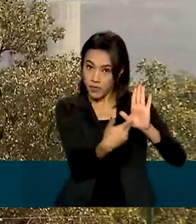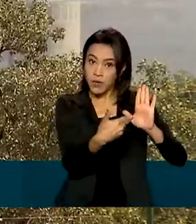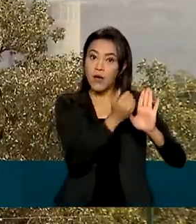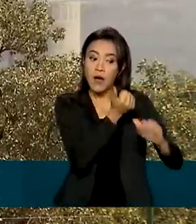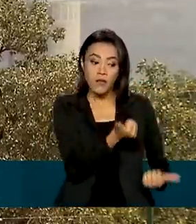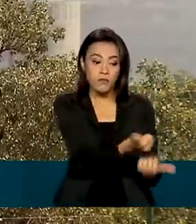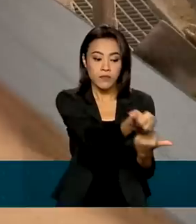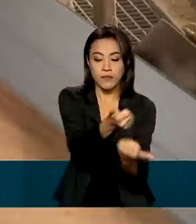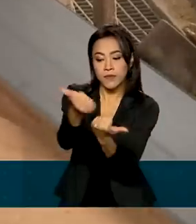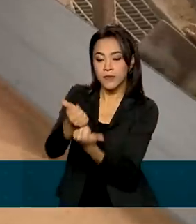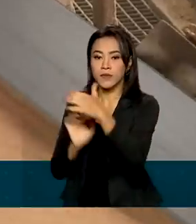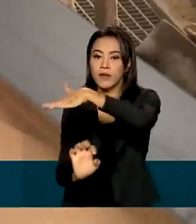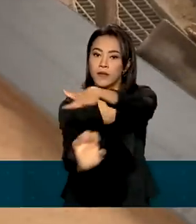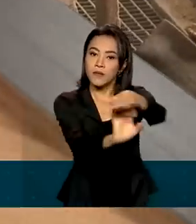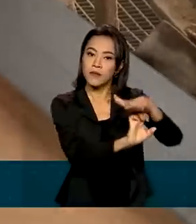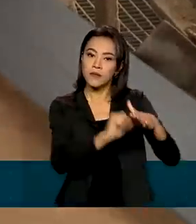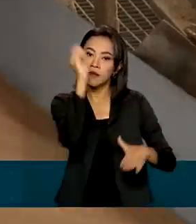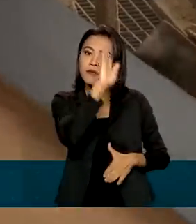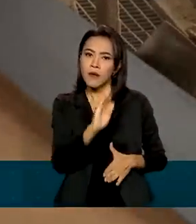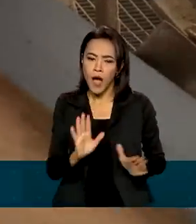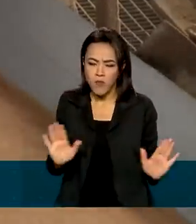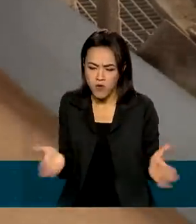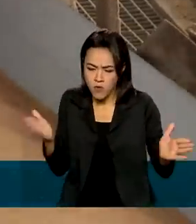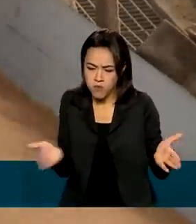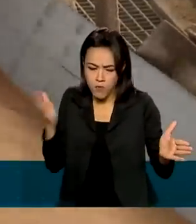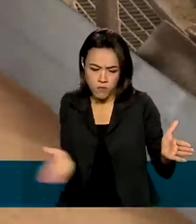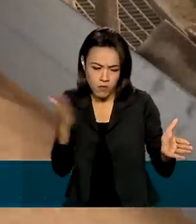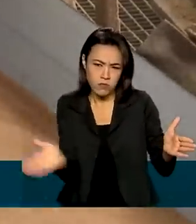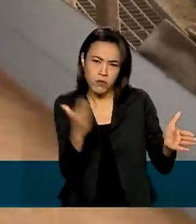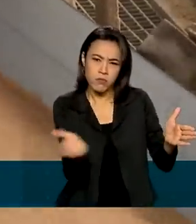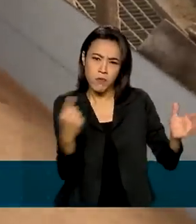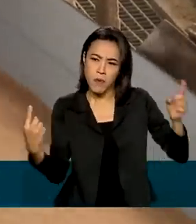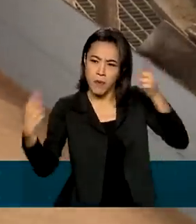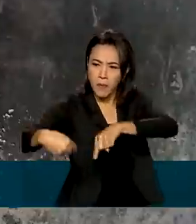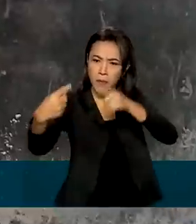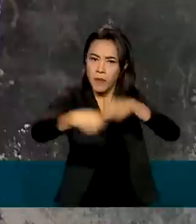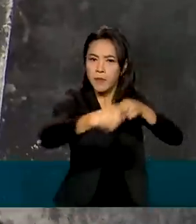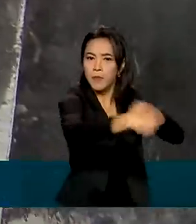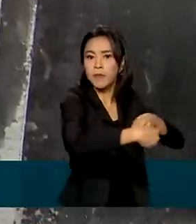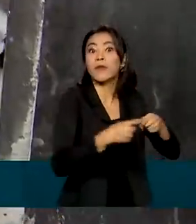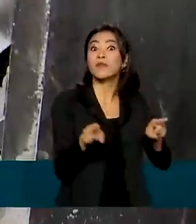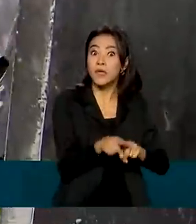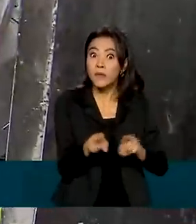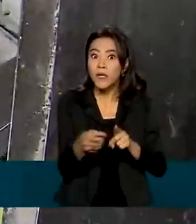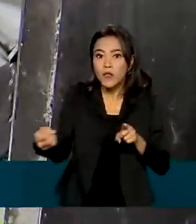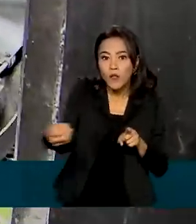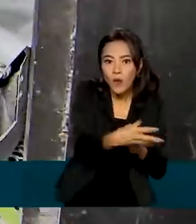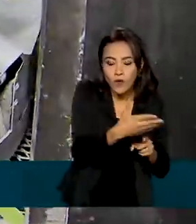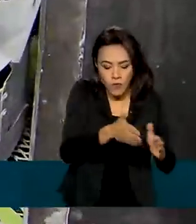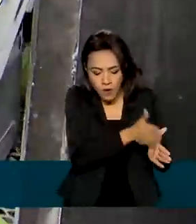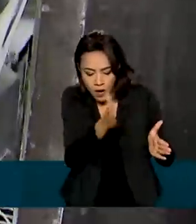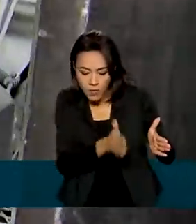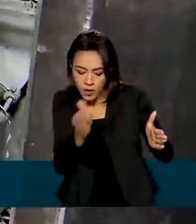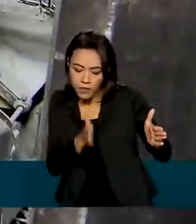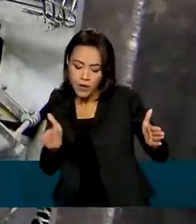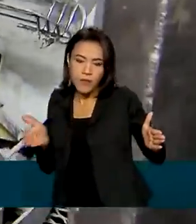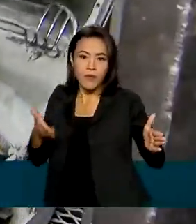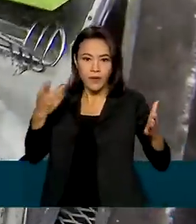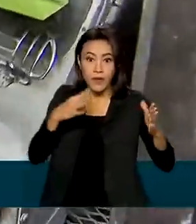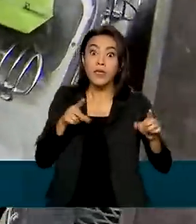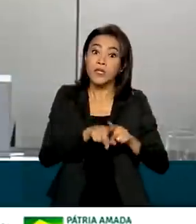as empresas brasileiras a aumentar a produtividade e a competitividade, inovar processos e reduzir